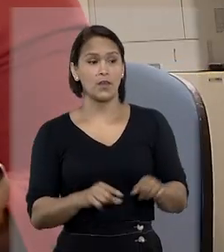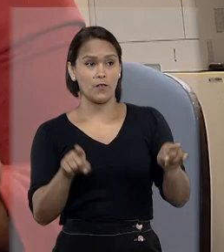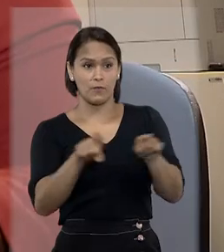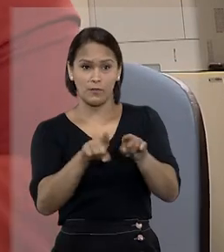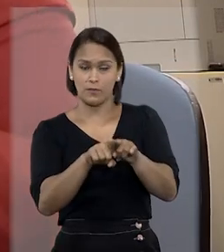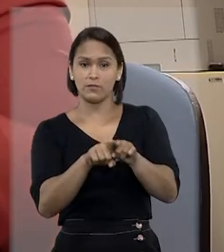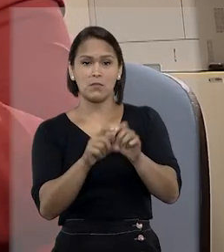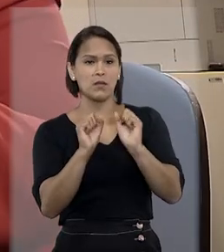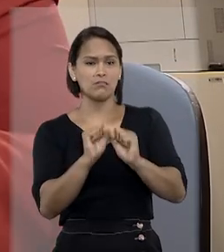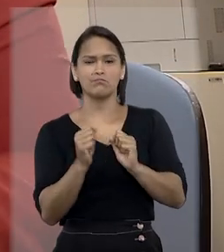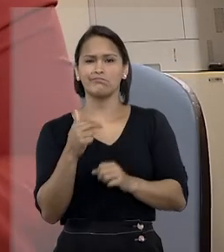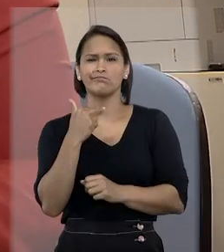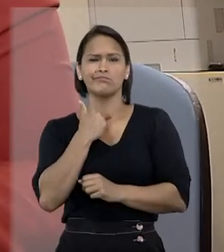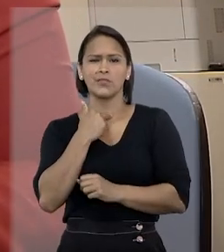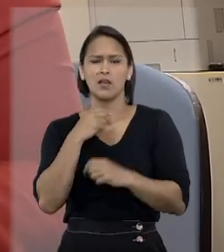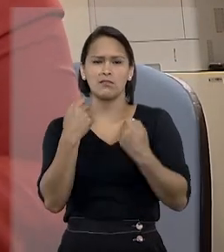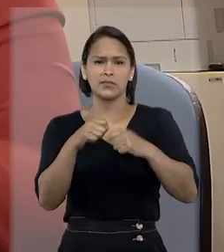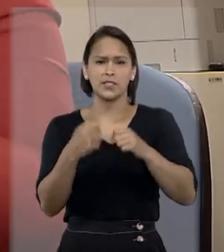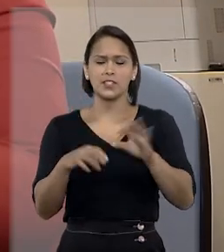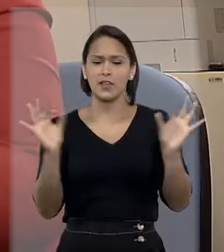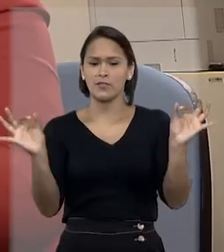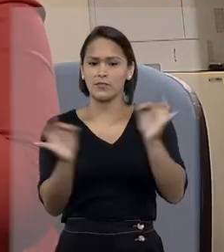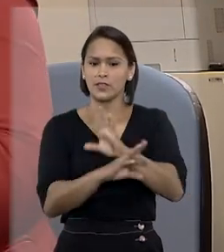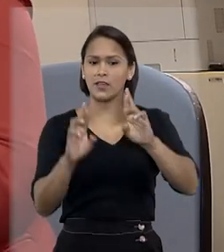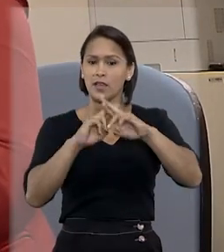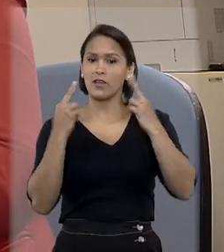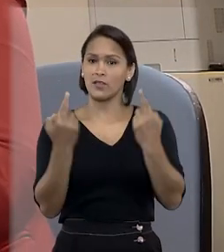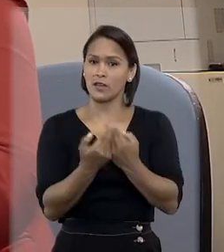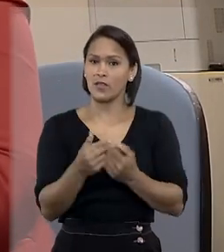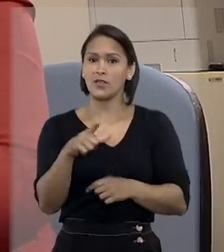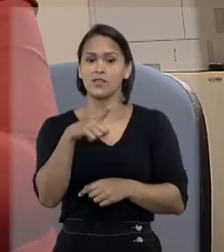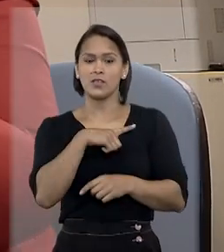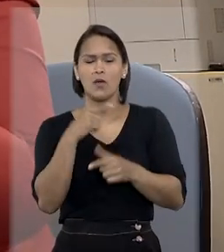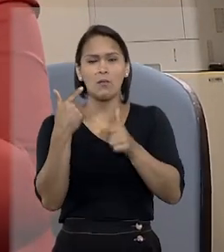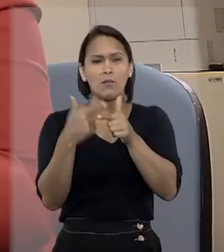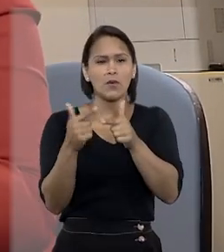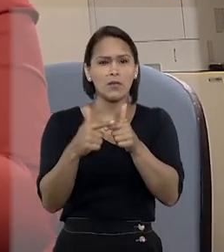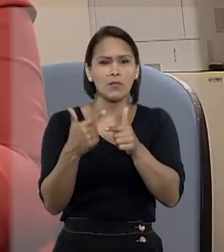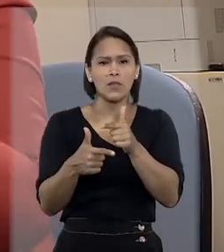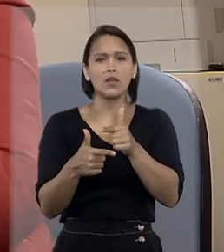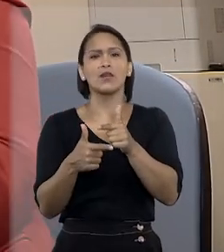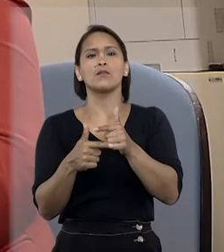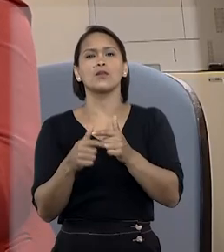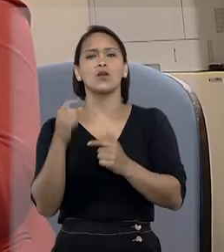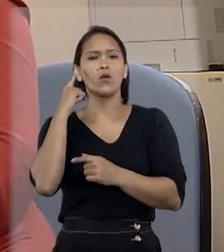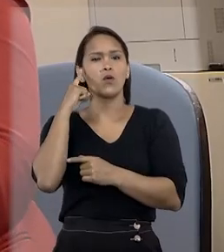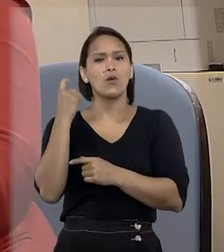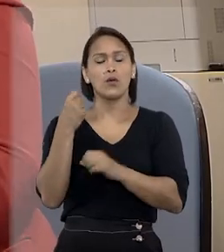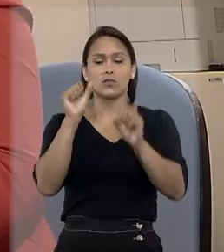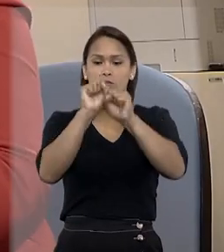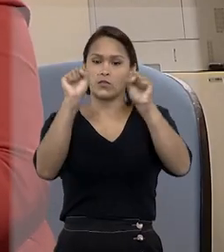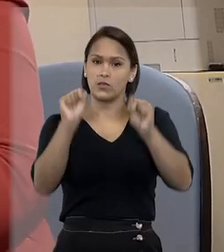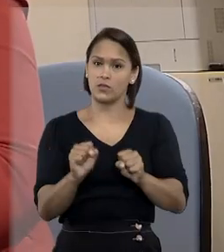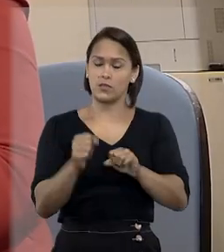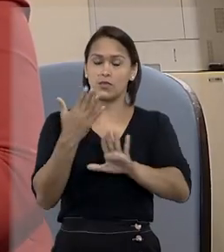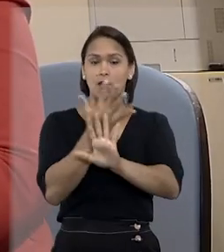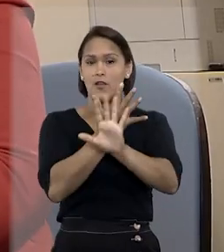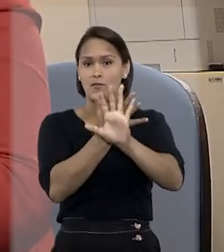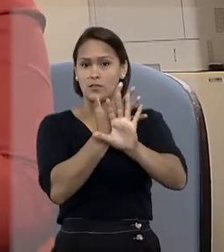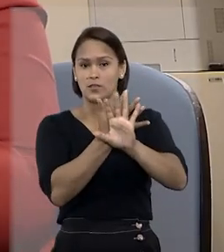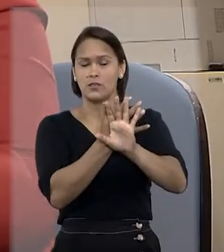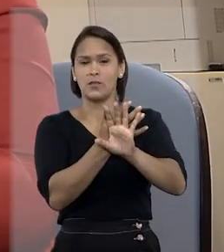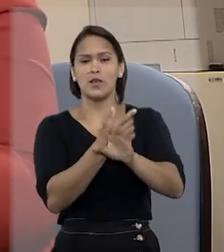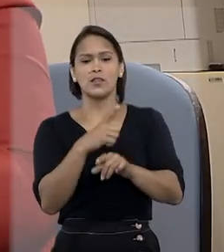Você também não precisa finalizar a reunião se tiver algum problema com o seu áudio. O sistema de